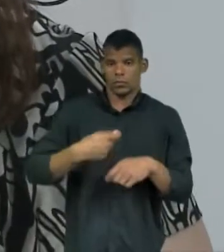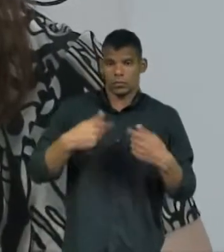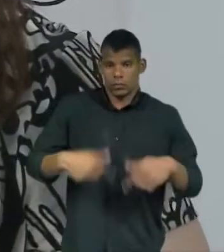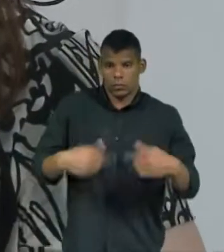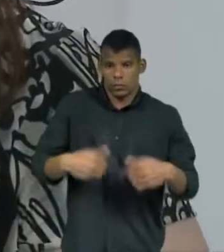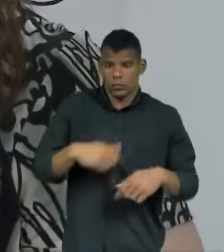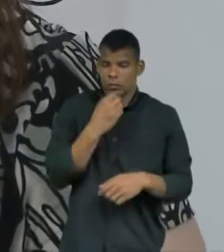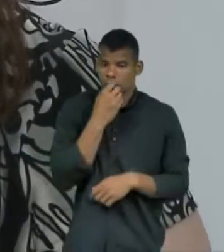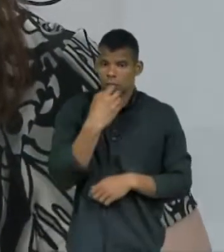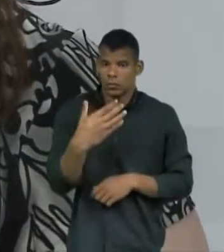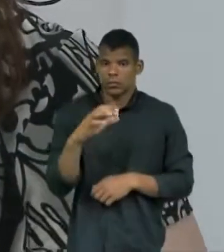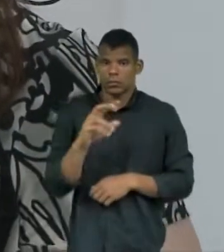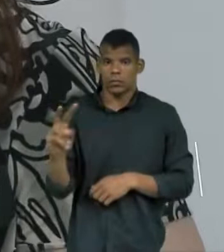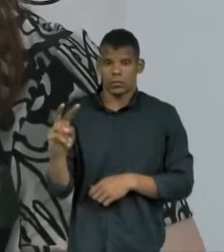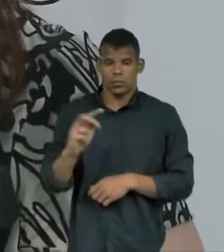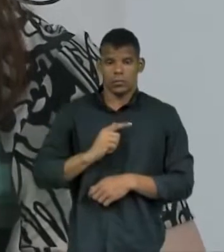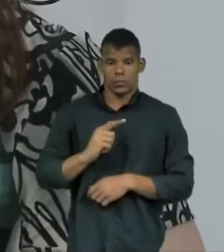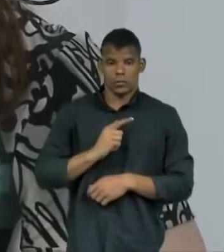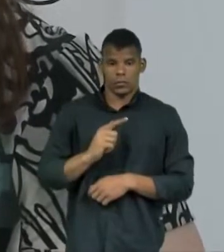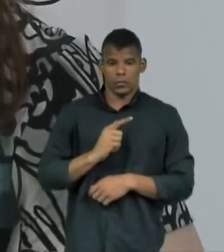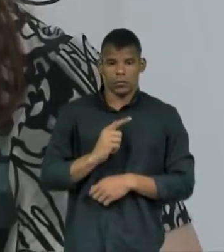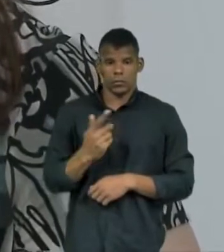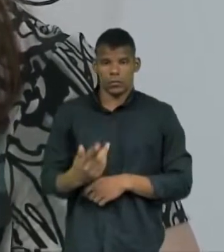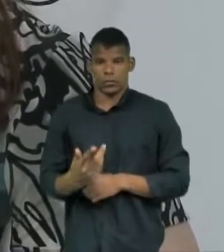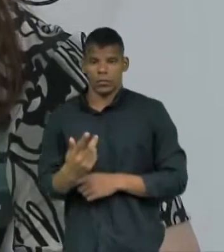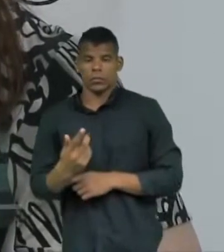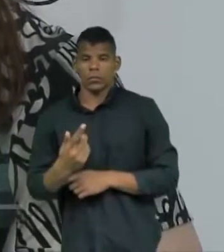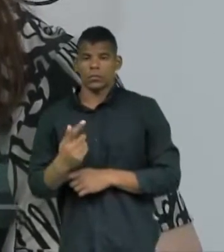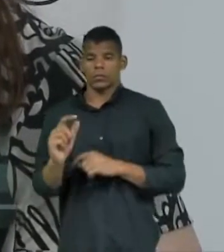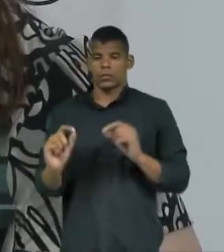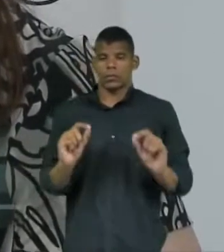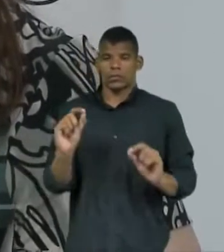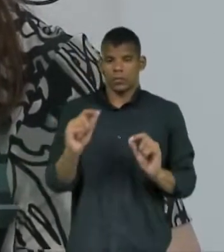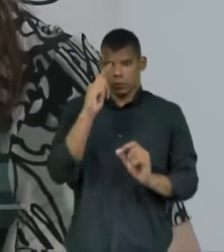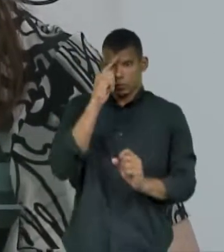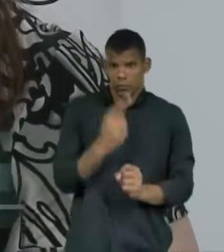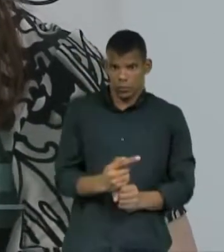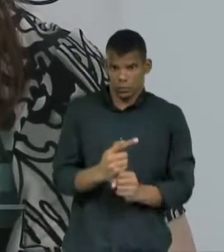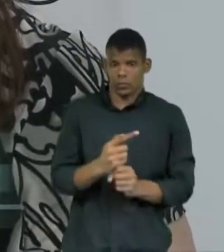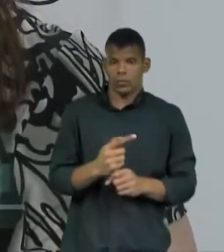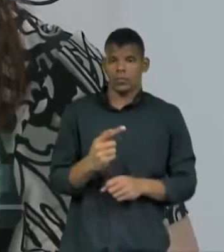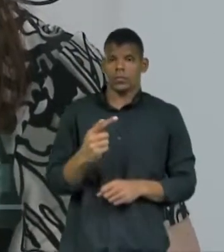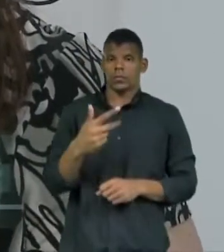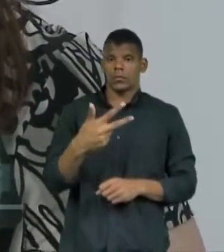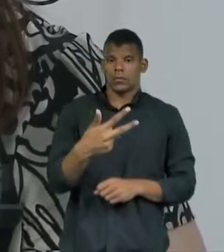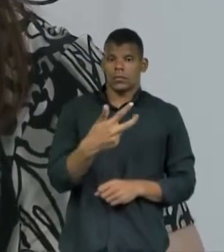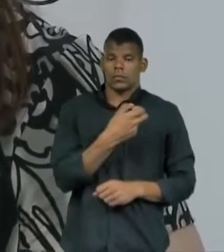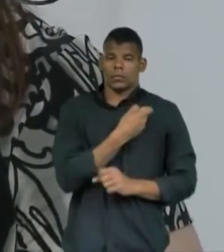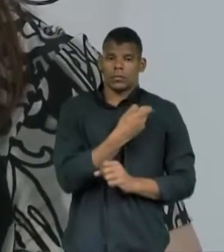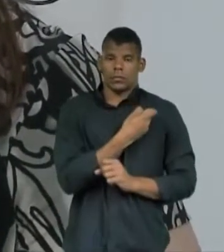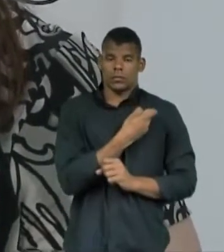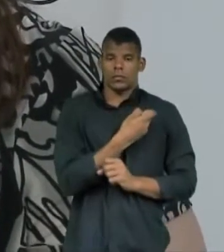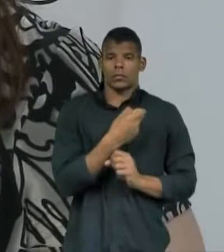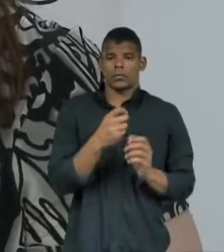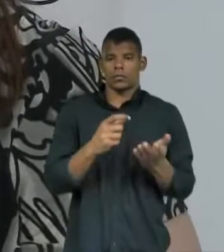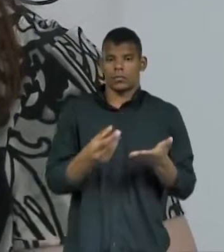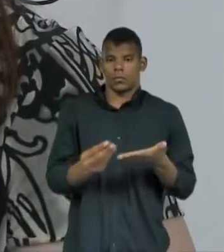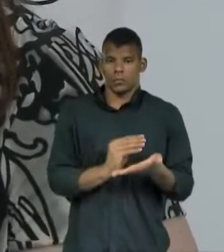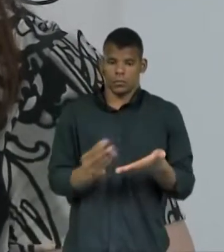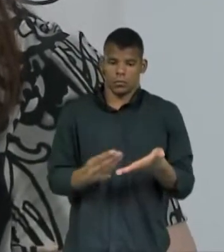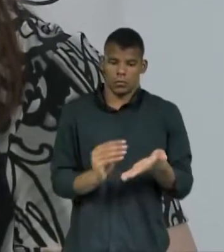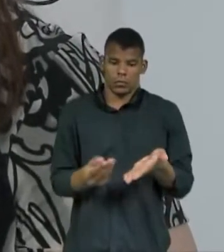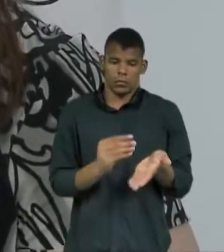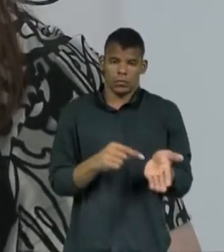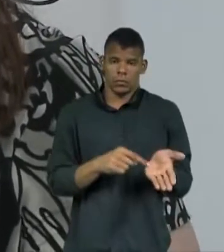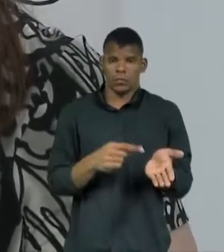bom currículo, elaborar um currículo, para se for um cargo de gestão, ter no máximo três páginas, se for cargos operacionais e analíticos, no máximo